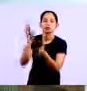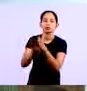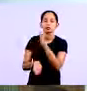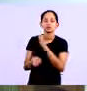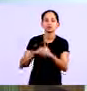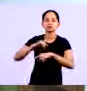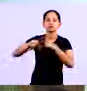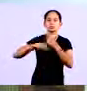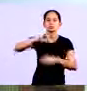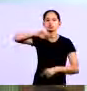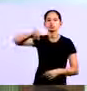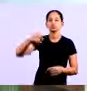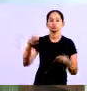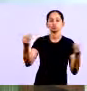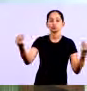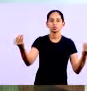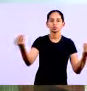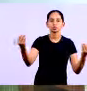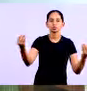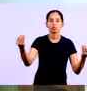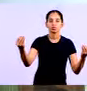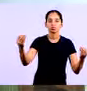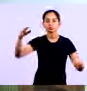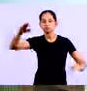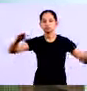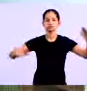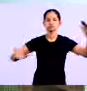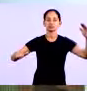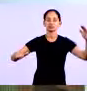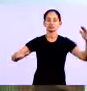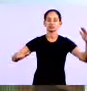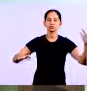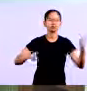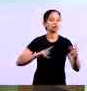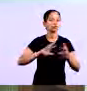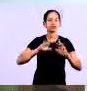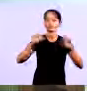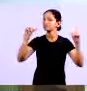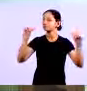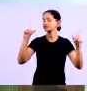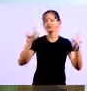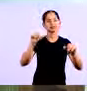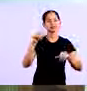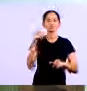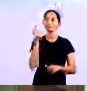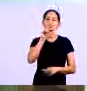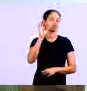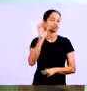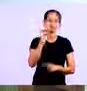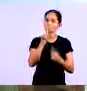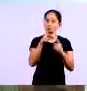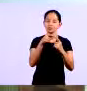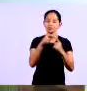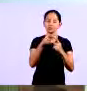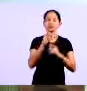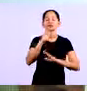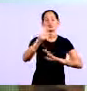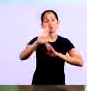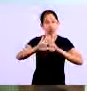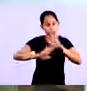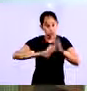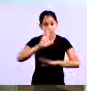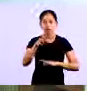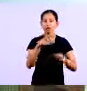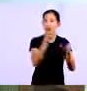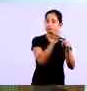depois vai ter que pagar juros para manter ela no estoque e aí os juros ficam muito mais alt que o preço da mercadoria então atente para isso controle o seu